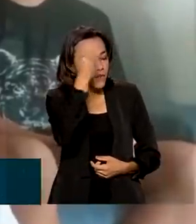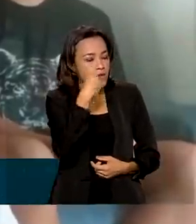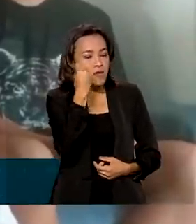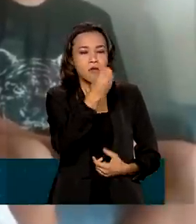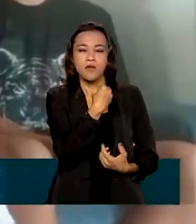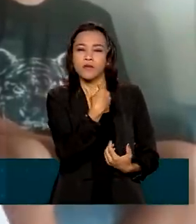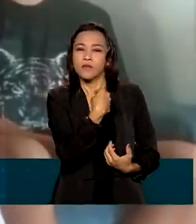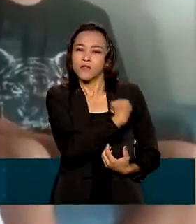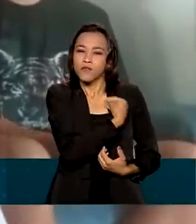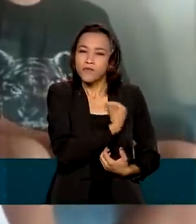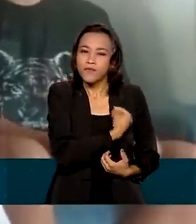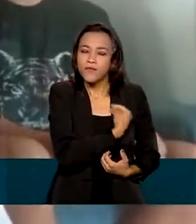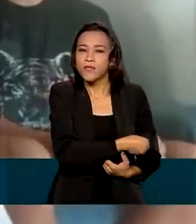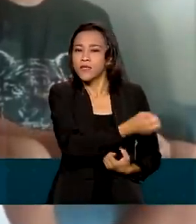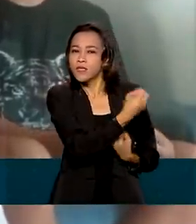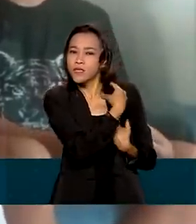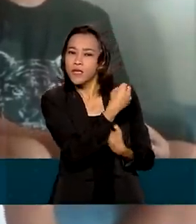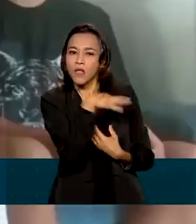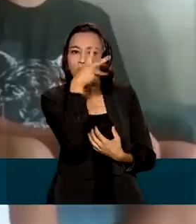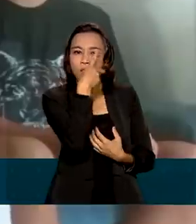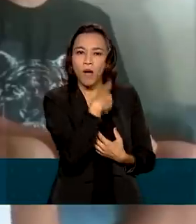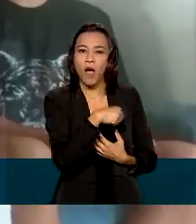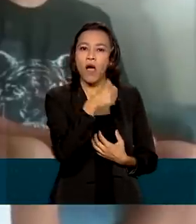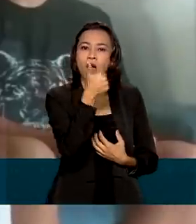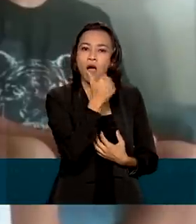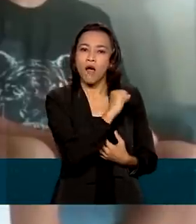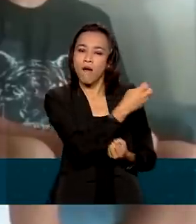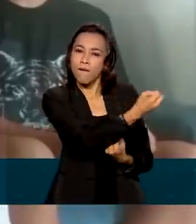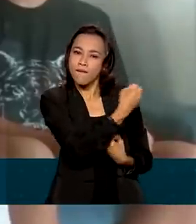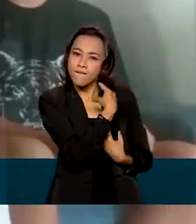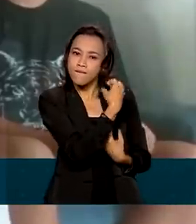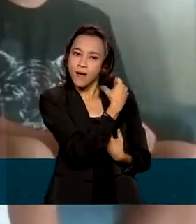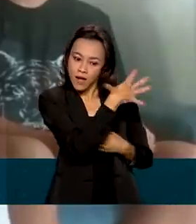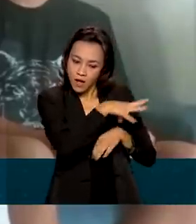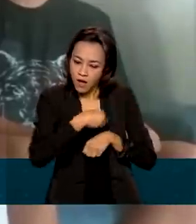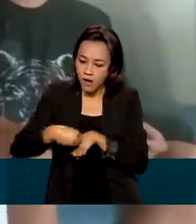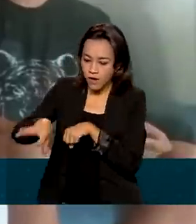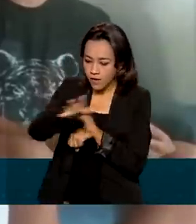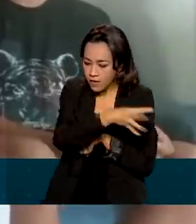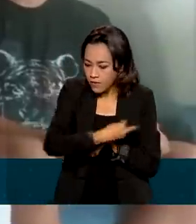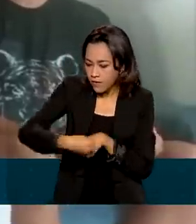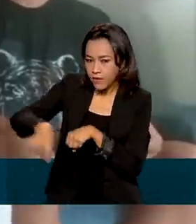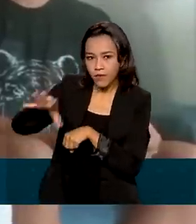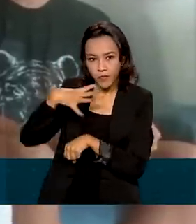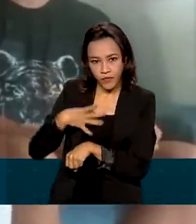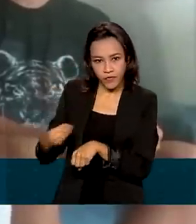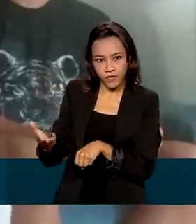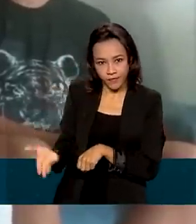os nossos pais, e a gente transmitiu para eles. E